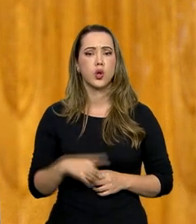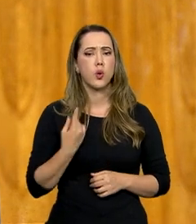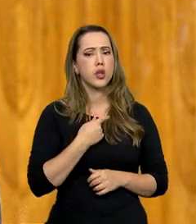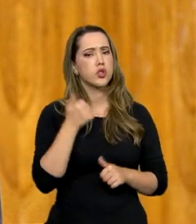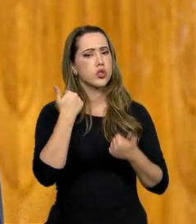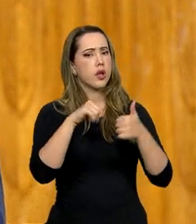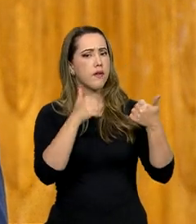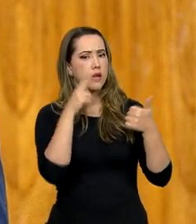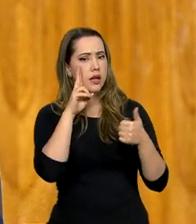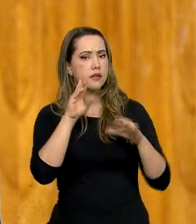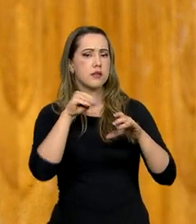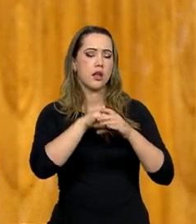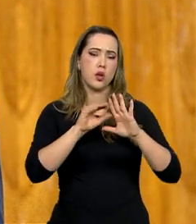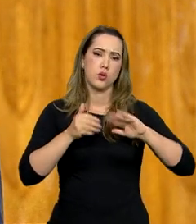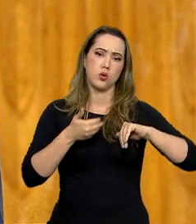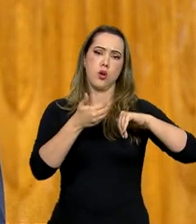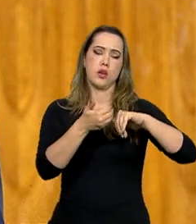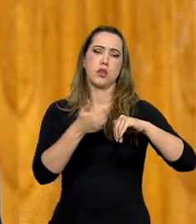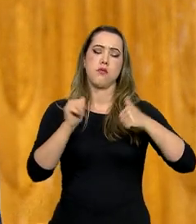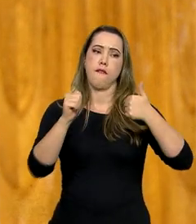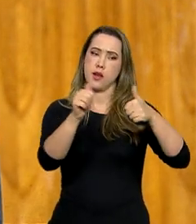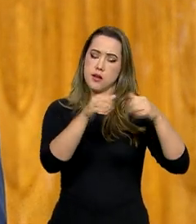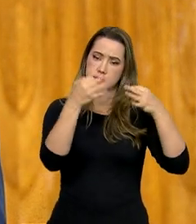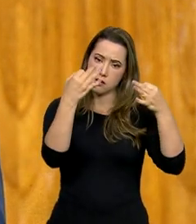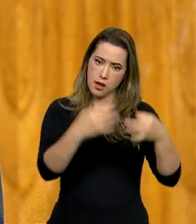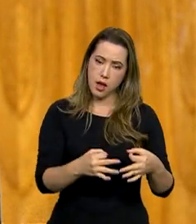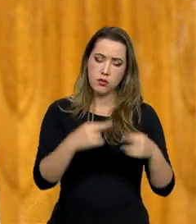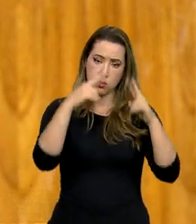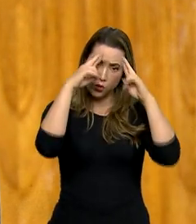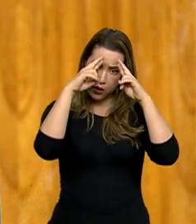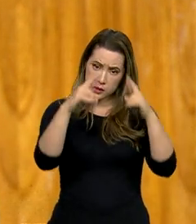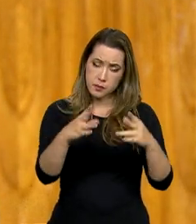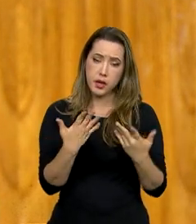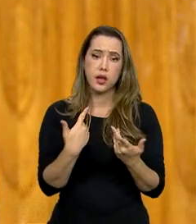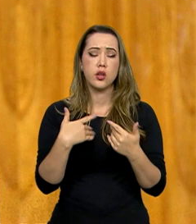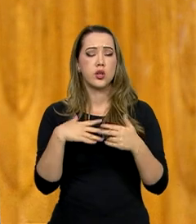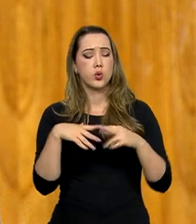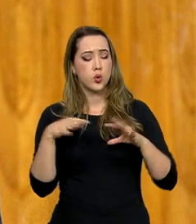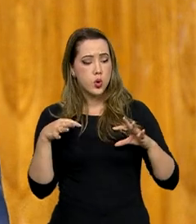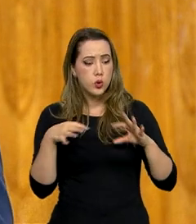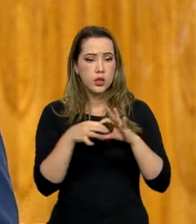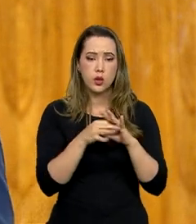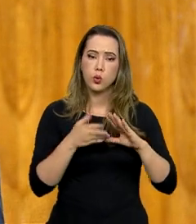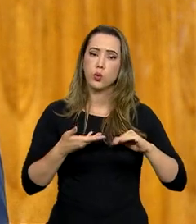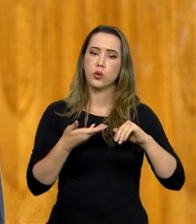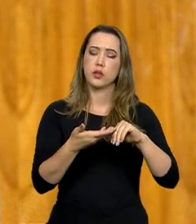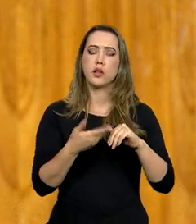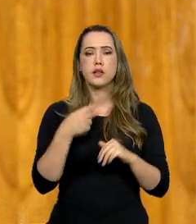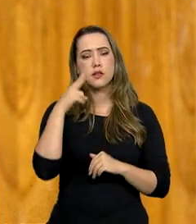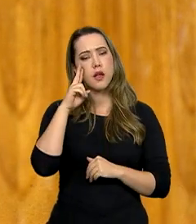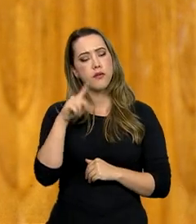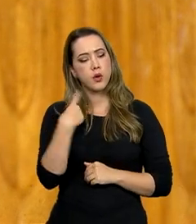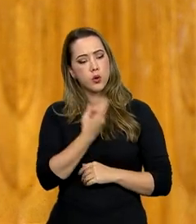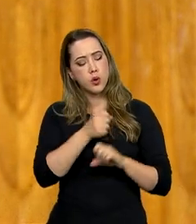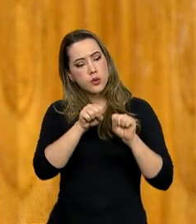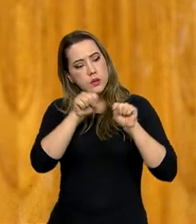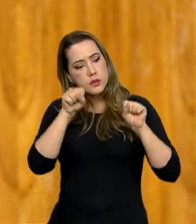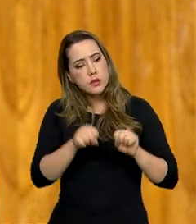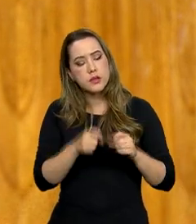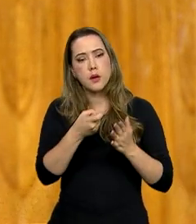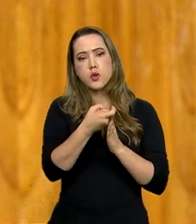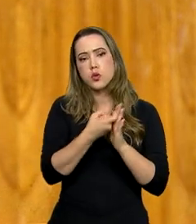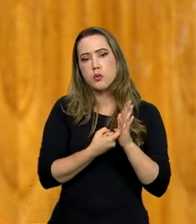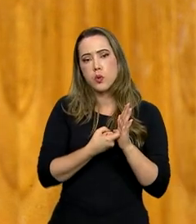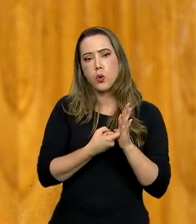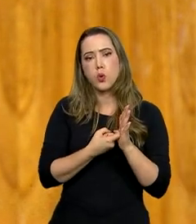consideração do Congresso, com muita consideração, com muito respeito, com muita parceria, é aproximar o nosso sistema tributário